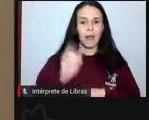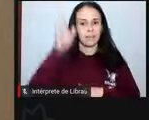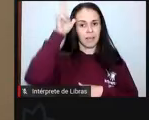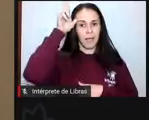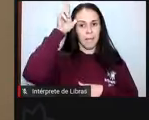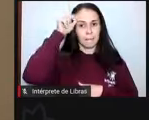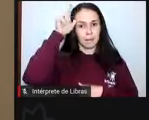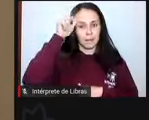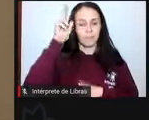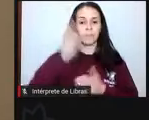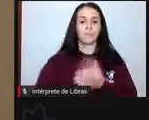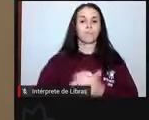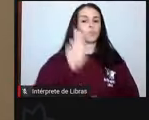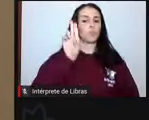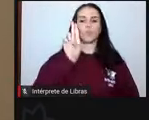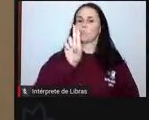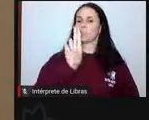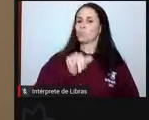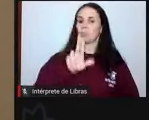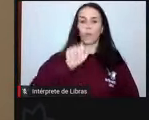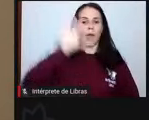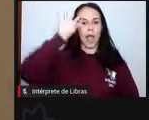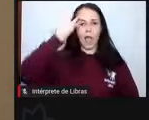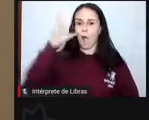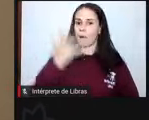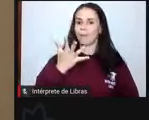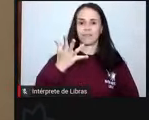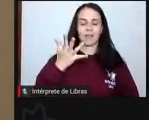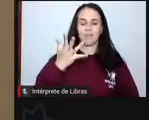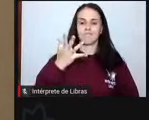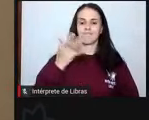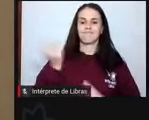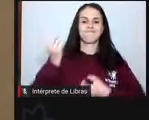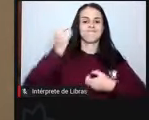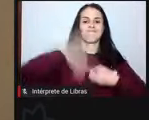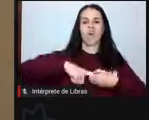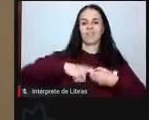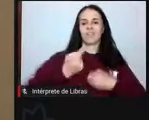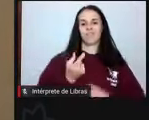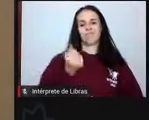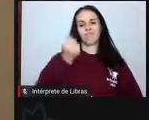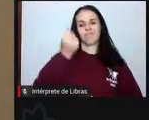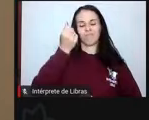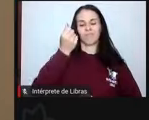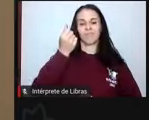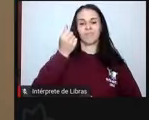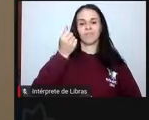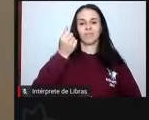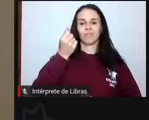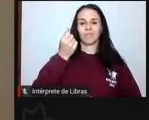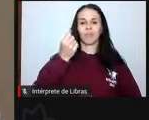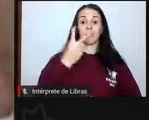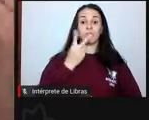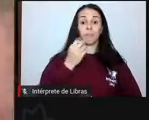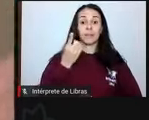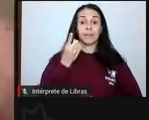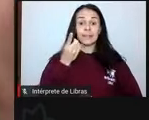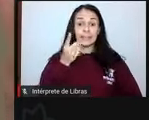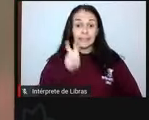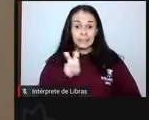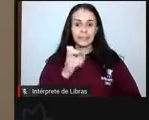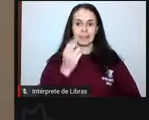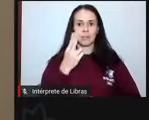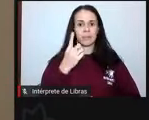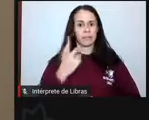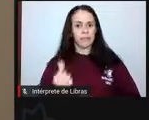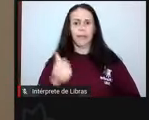nunca foi realizada essa reposição orçamentária e em 2015, 16, 17,